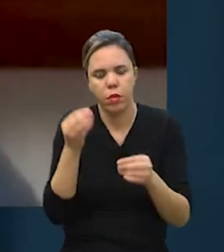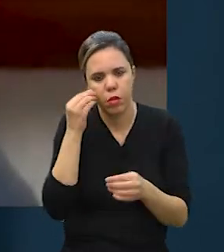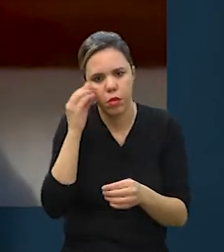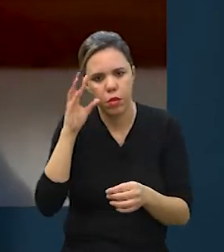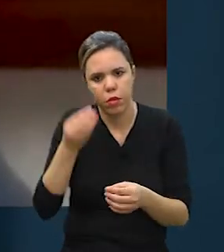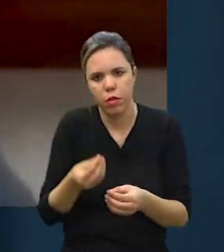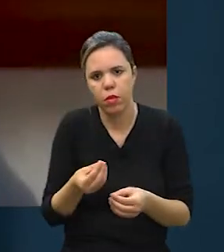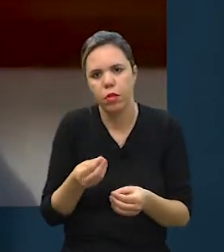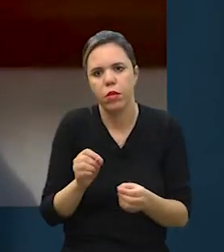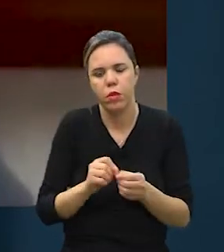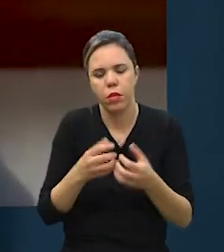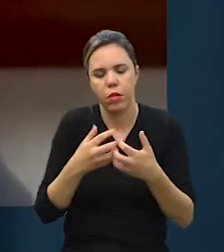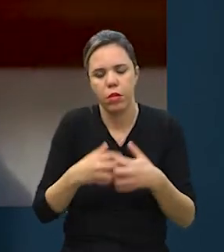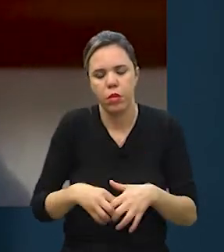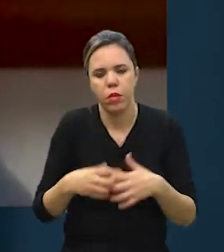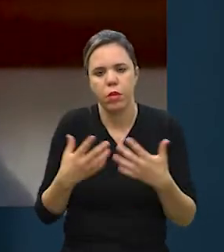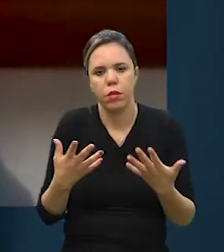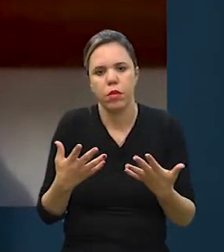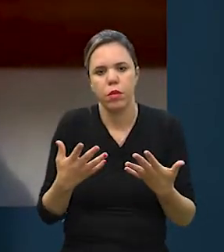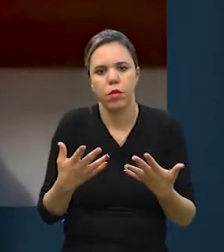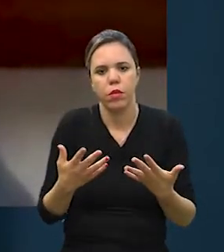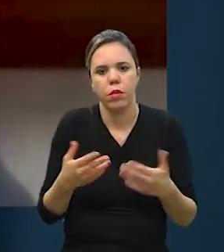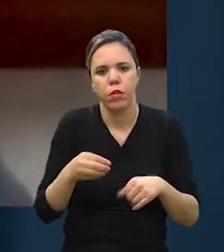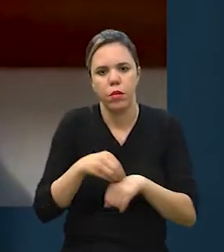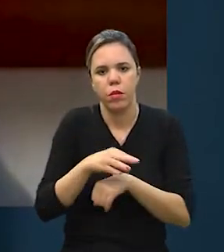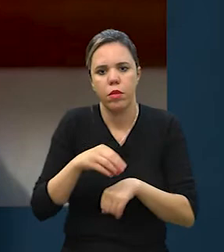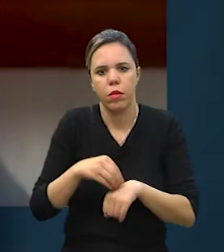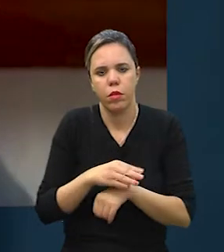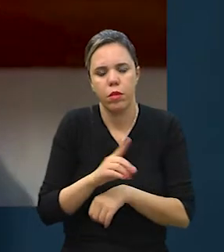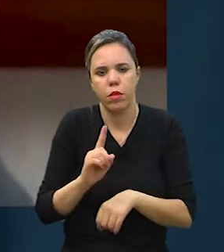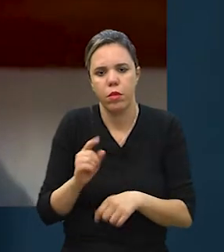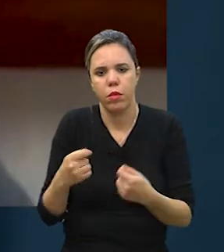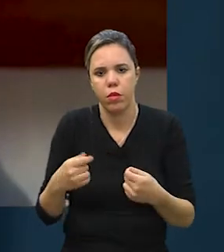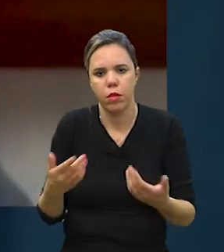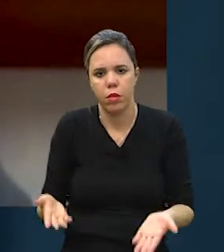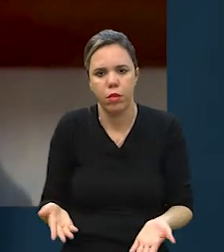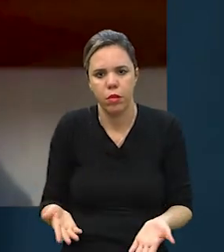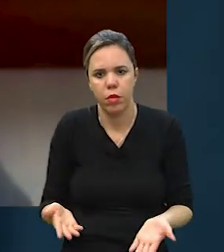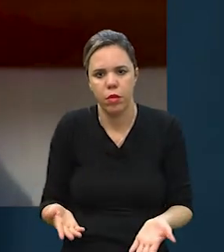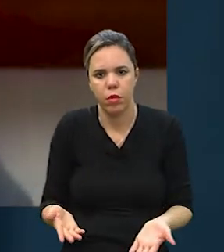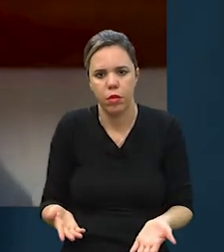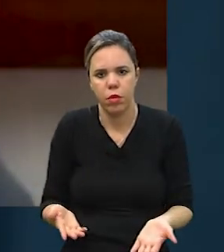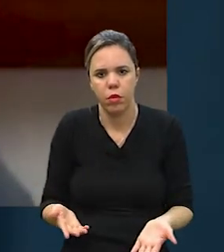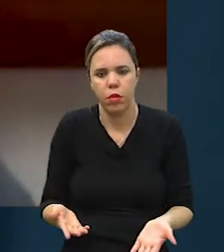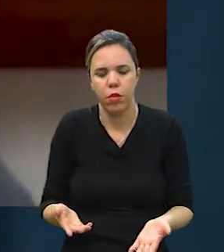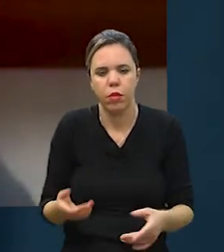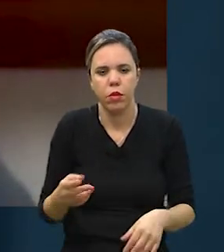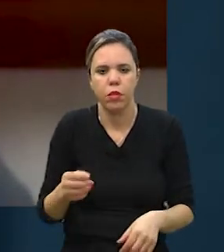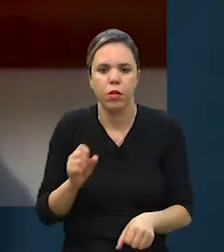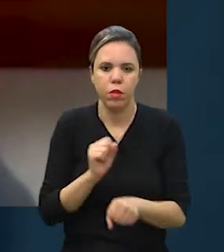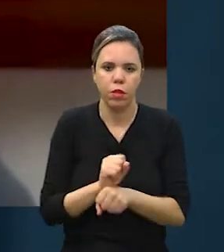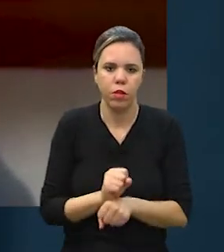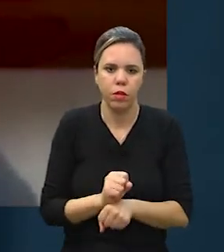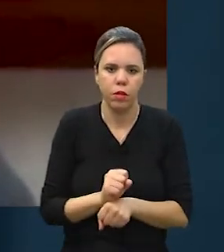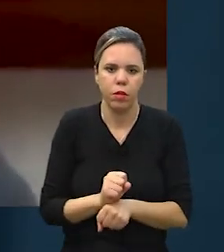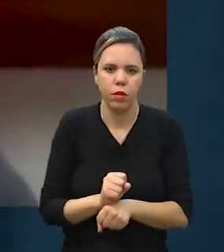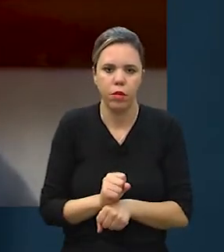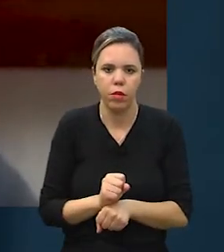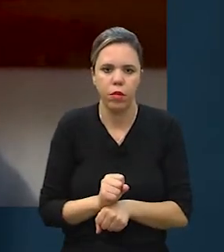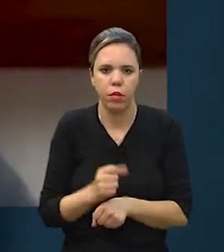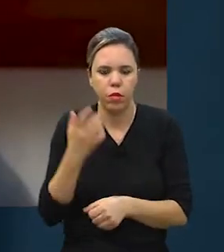entender o que funciona, tentar replicar, mas não necessariamente ficar tão preso a uma